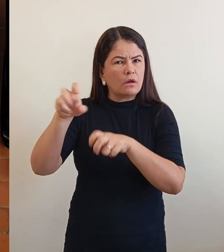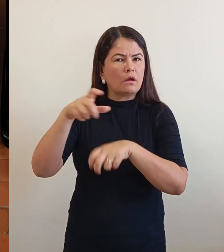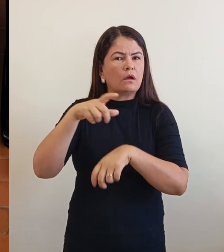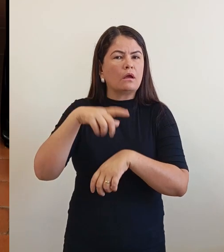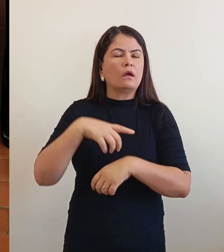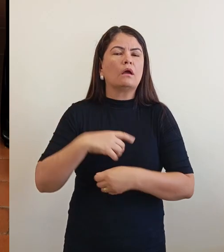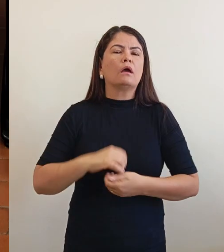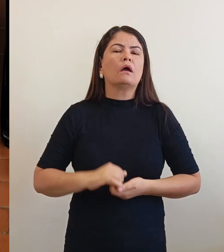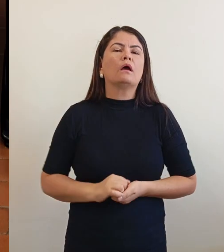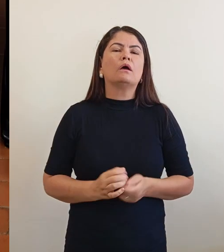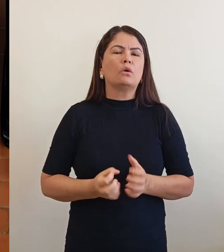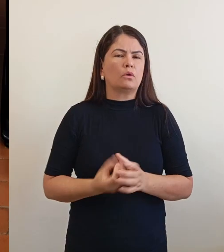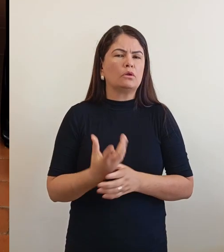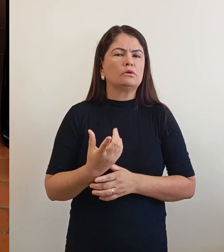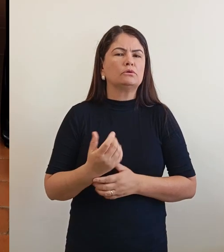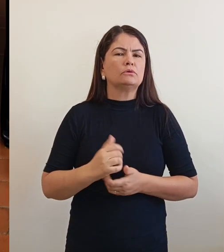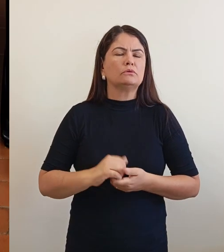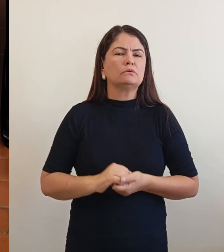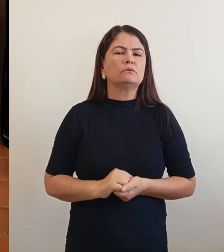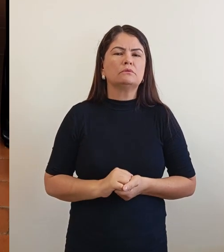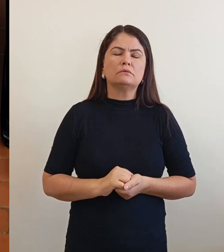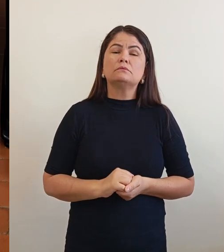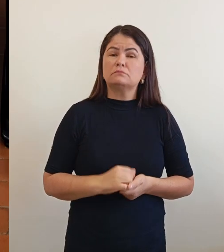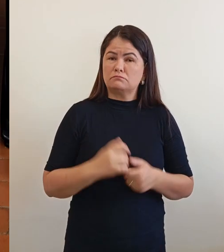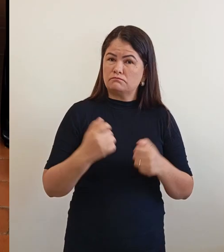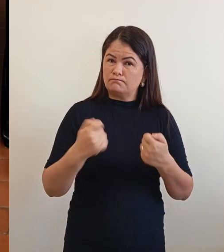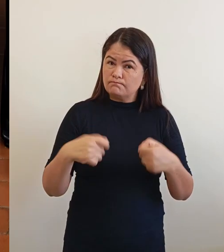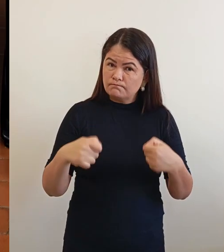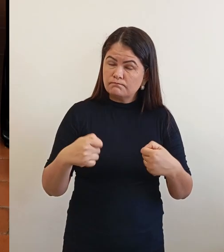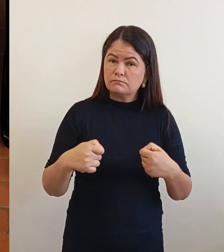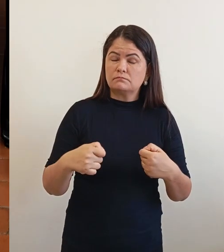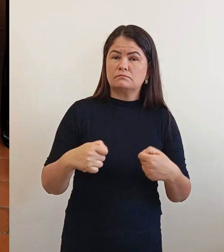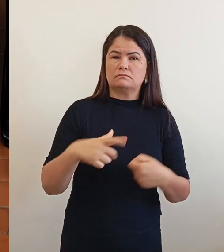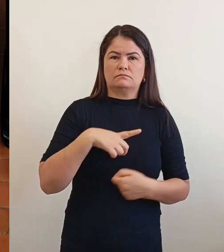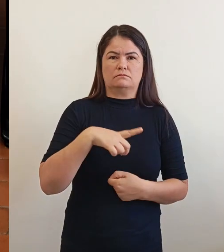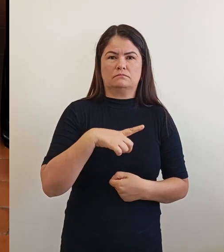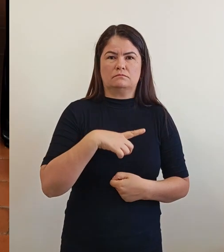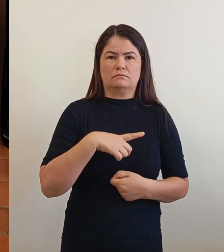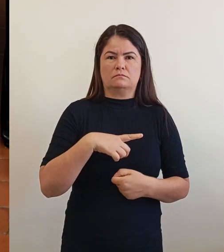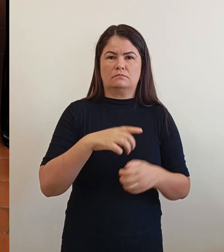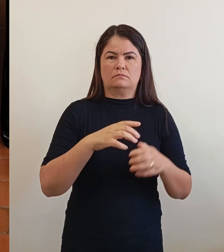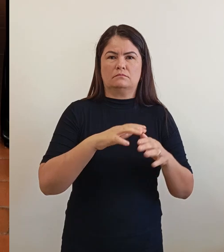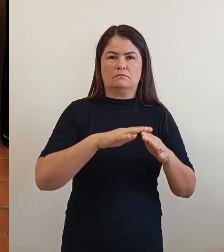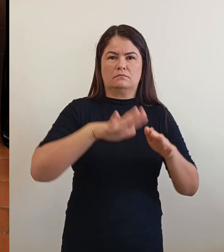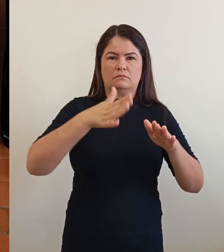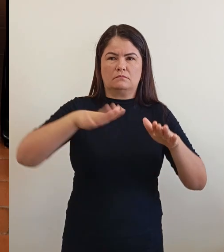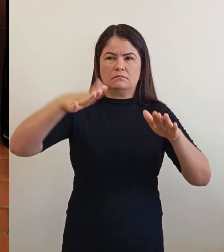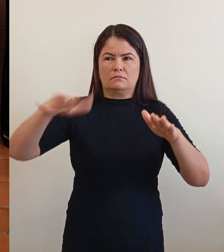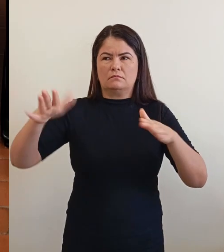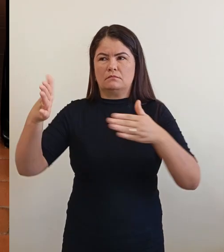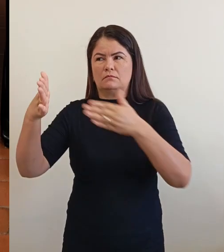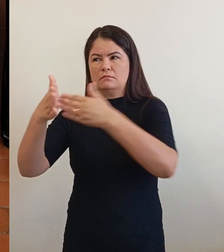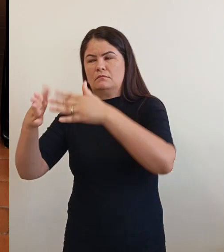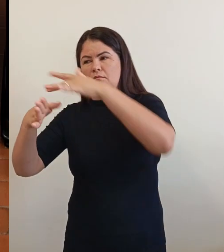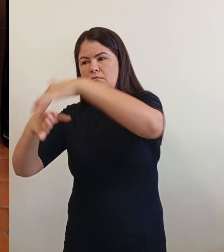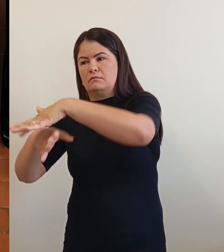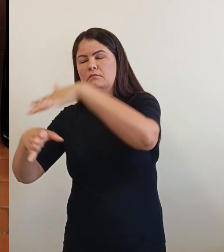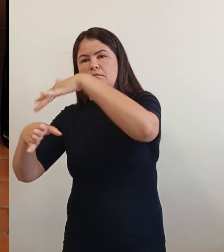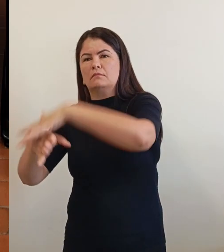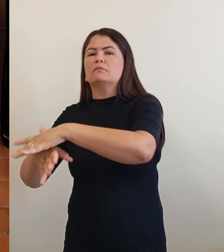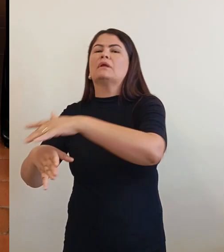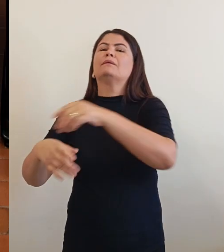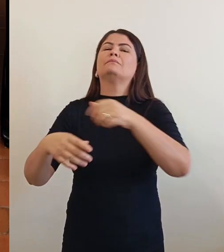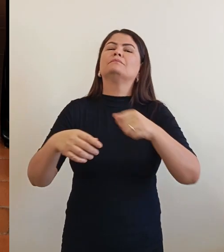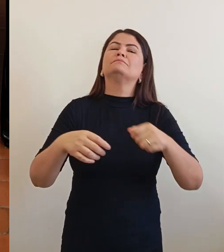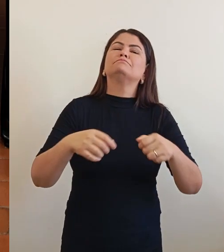de lá, e a gente vê a necessidade, às vezes, que tem que ter uma represa. Mas para construir uma represa,